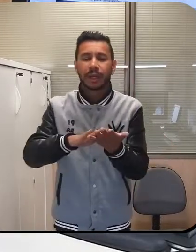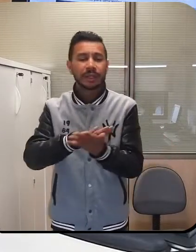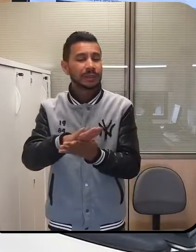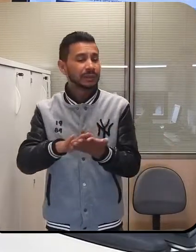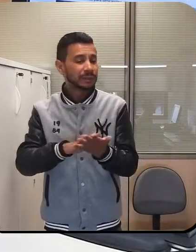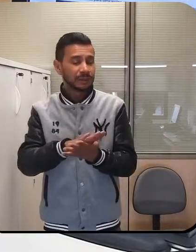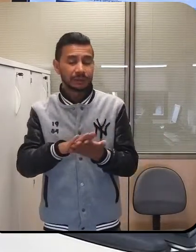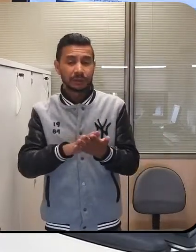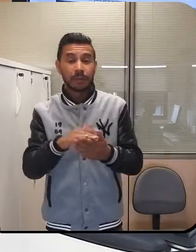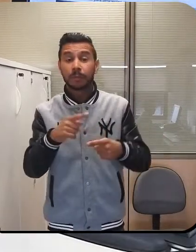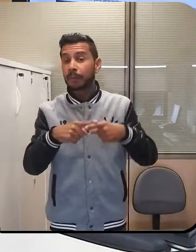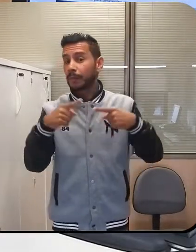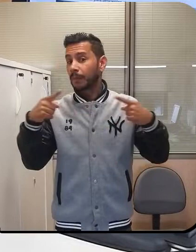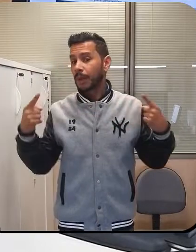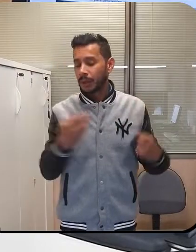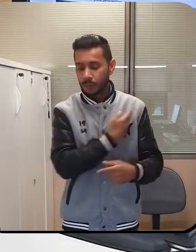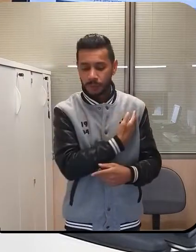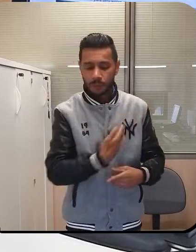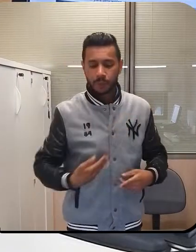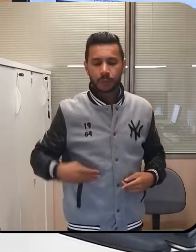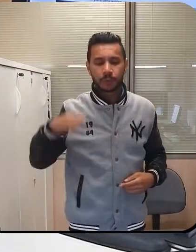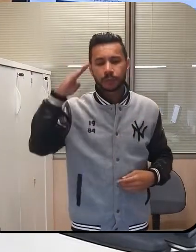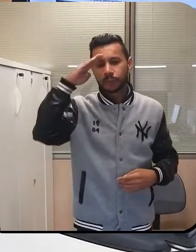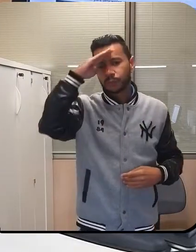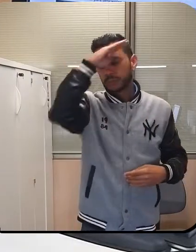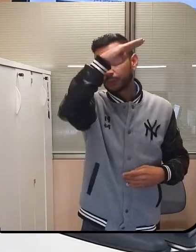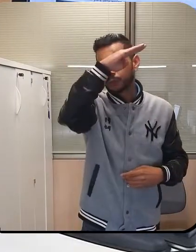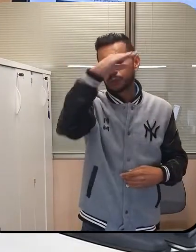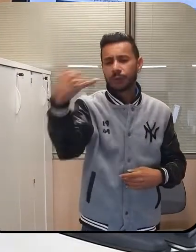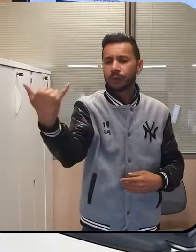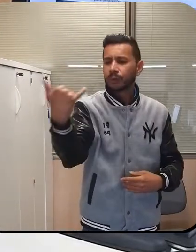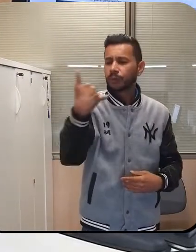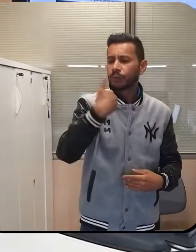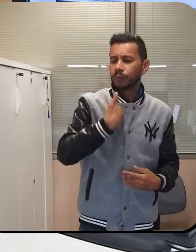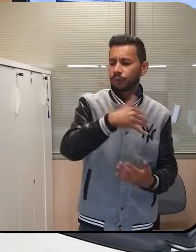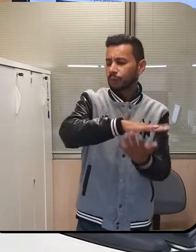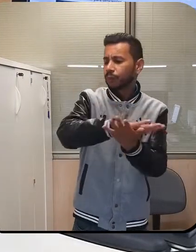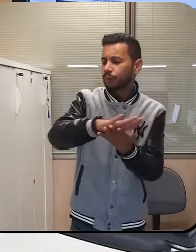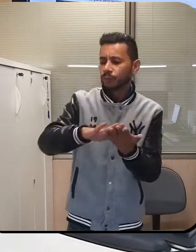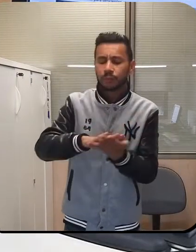não deu nenhuma resposta quanto a isso.